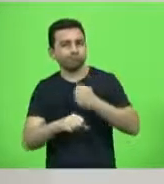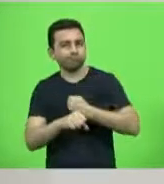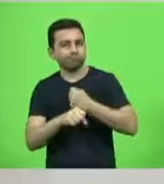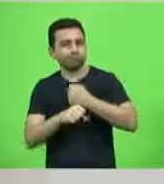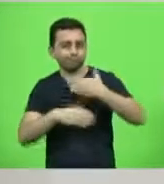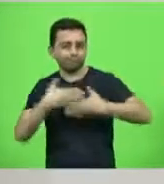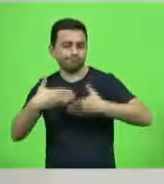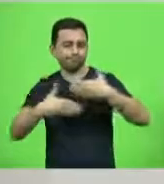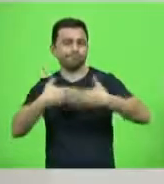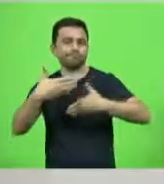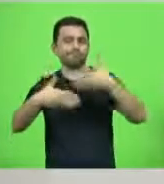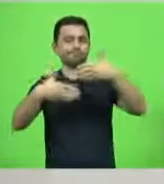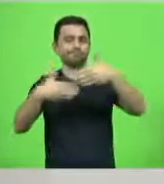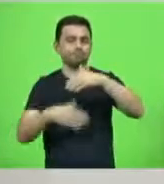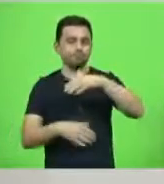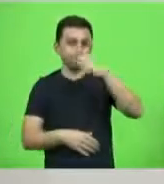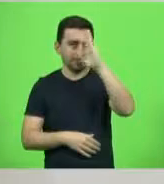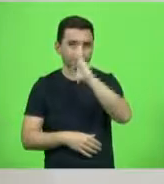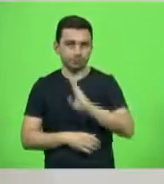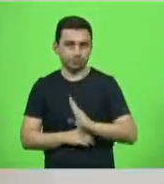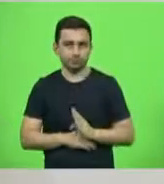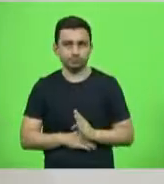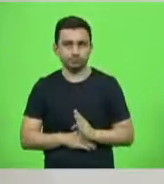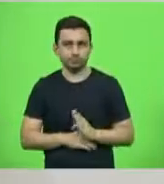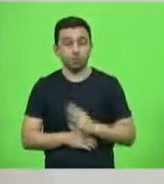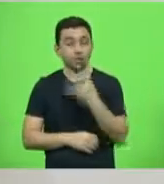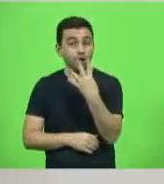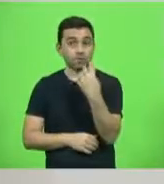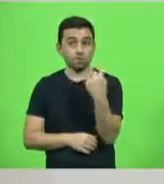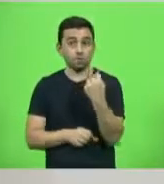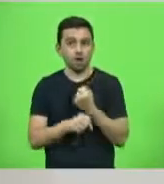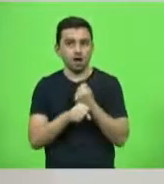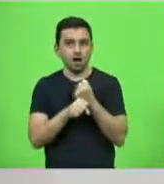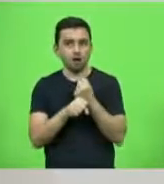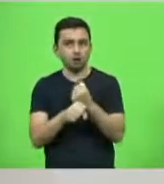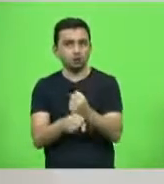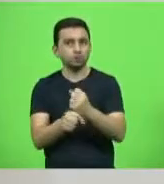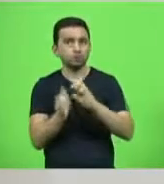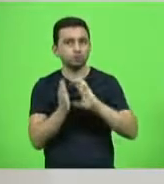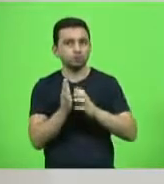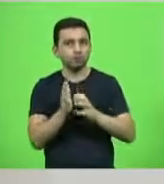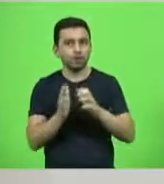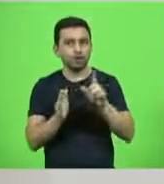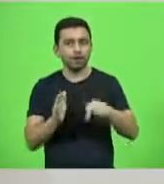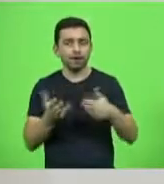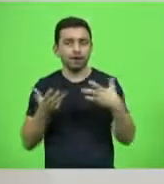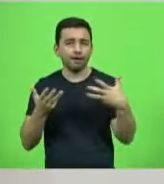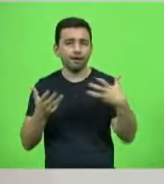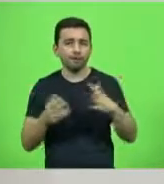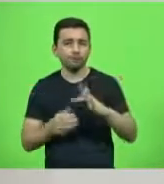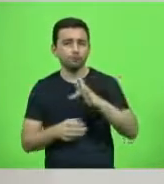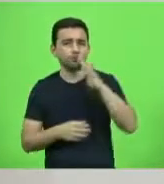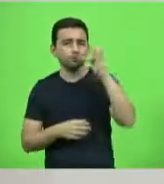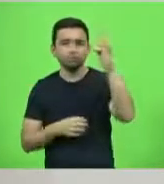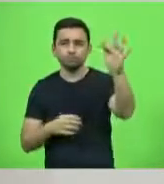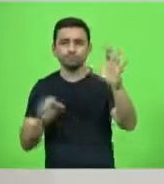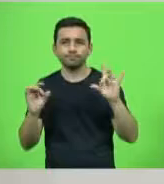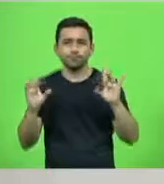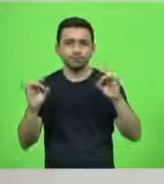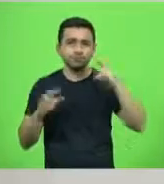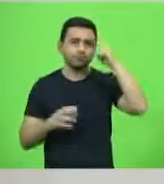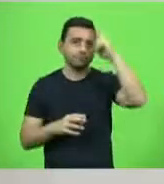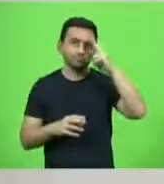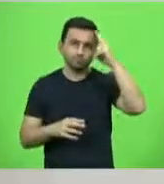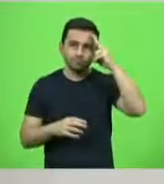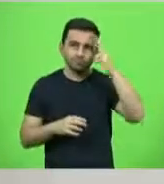país. Chegamos aos 41 anos de partido, vislumbrando uma nova primavera para os nossos sonhos. Seguimos